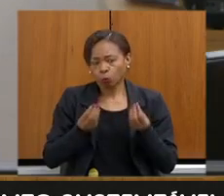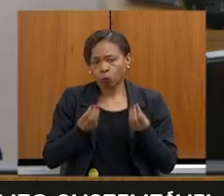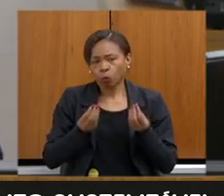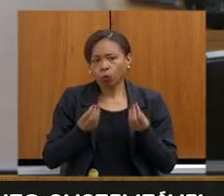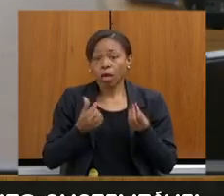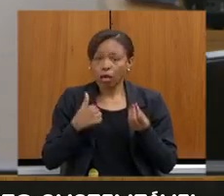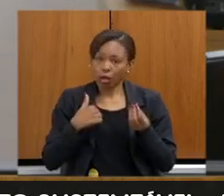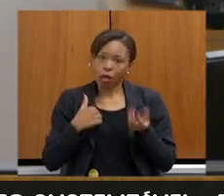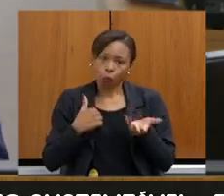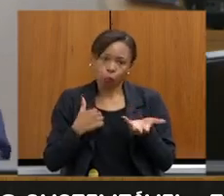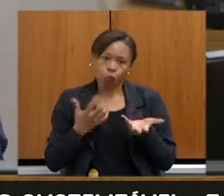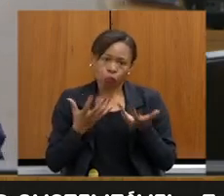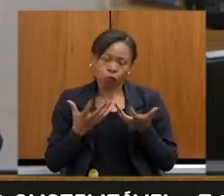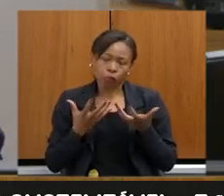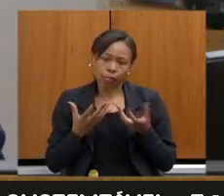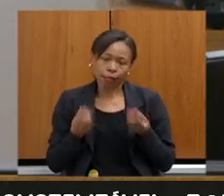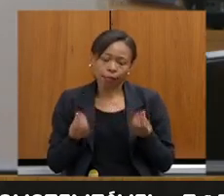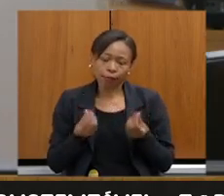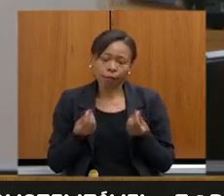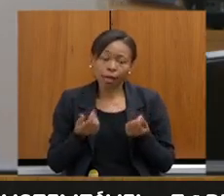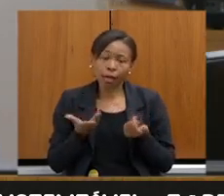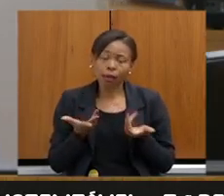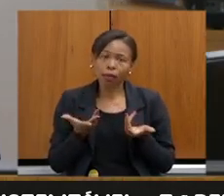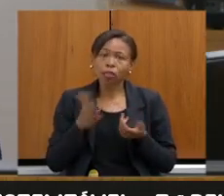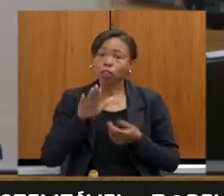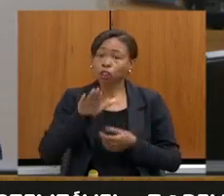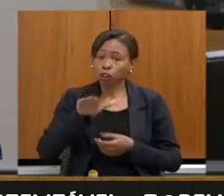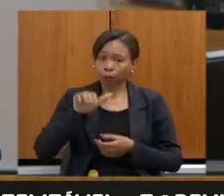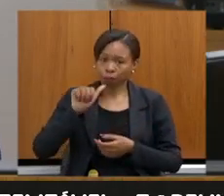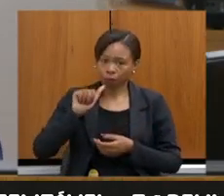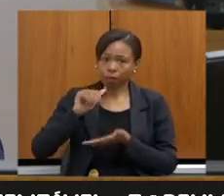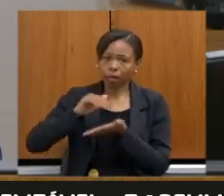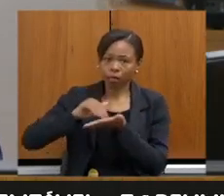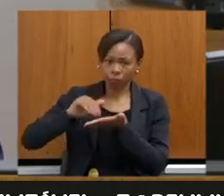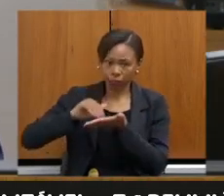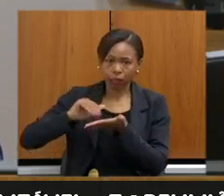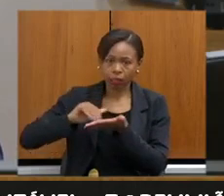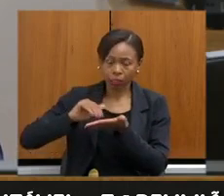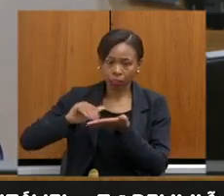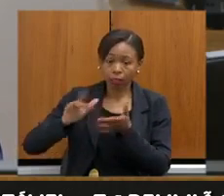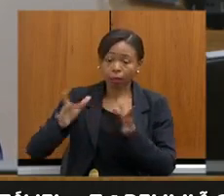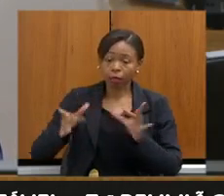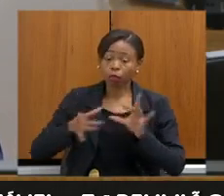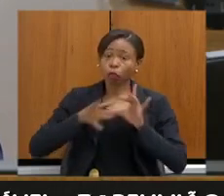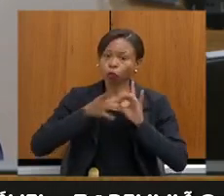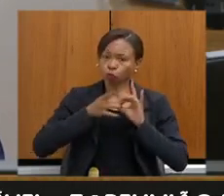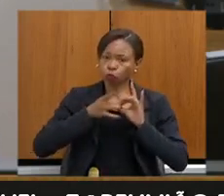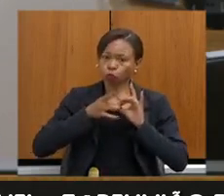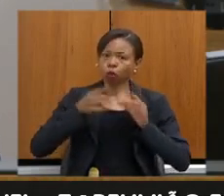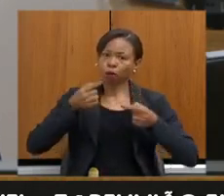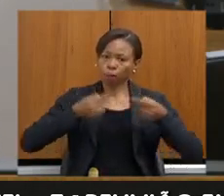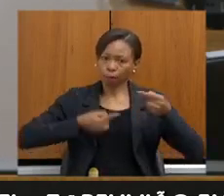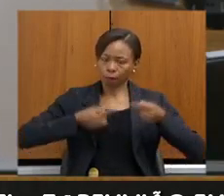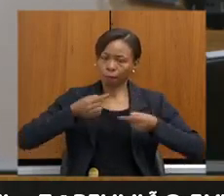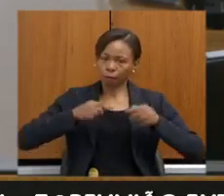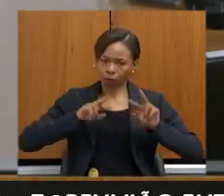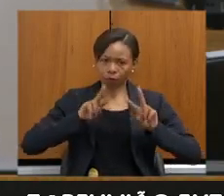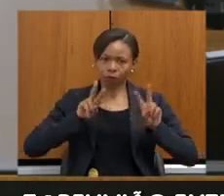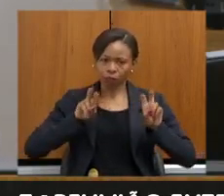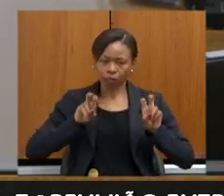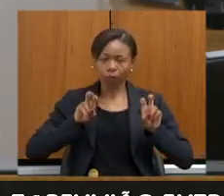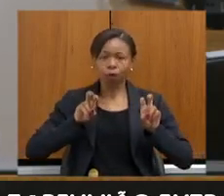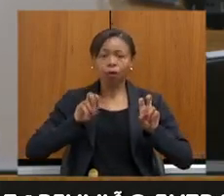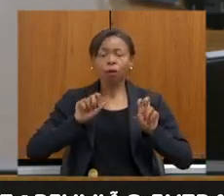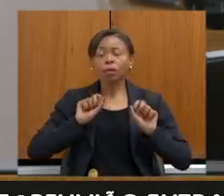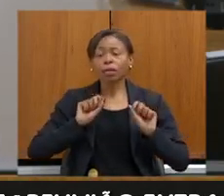eu quero já chamar a secretaria para que nós possamos juntos discutir esse tema, para